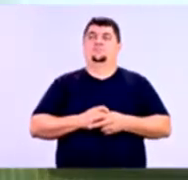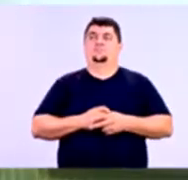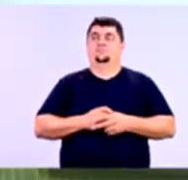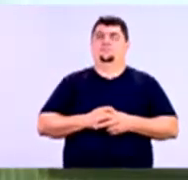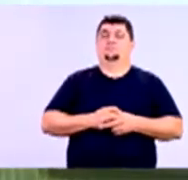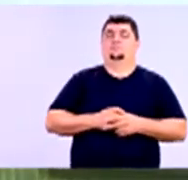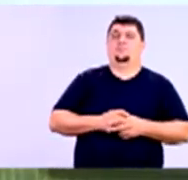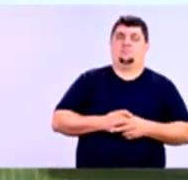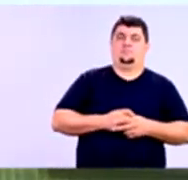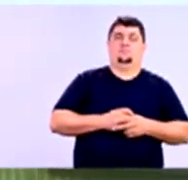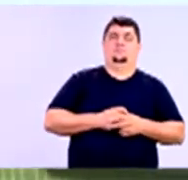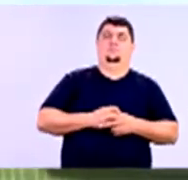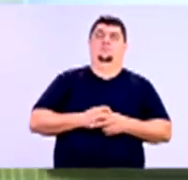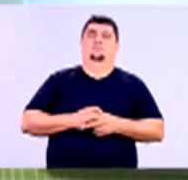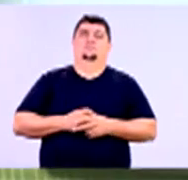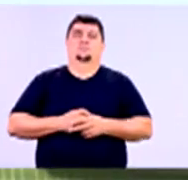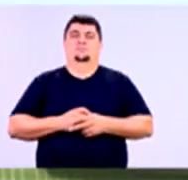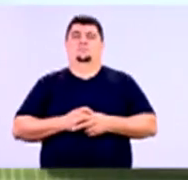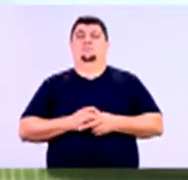atualizada a ficha cadastral.